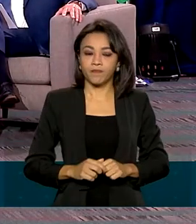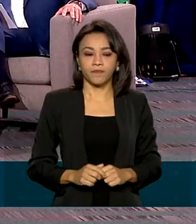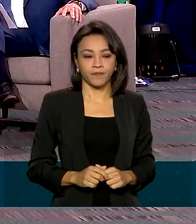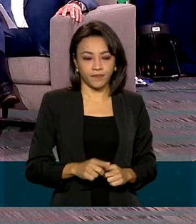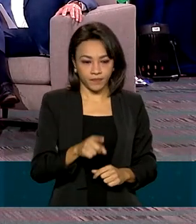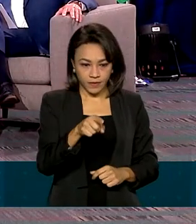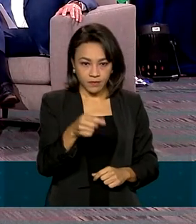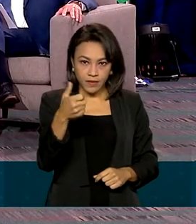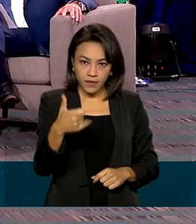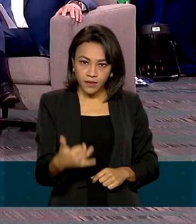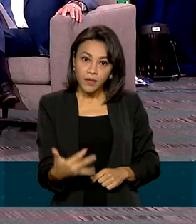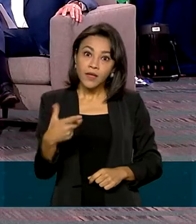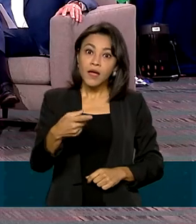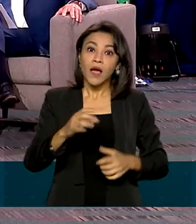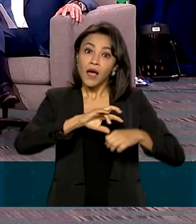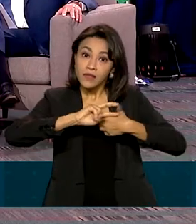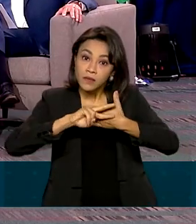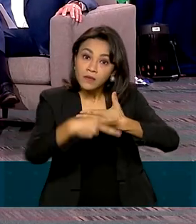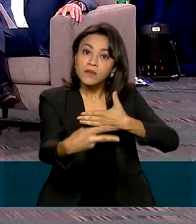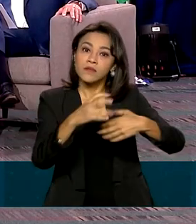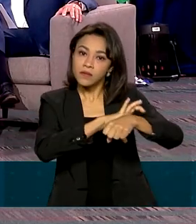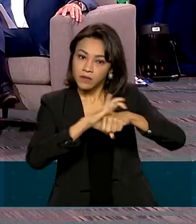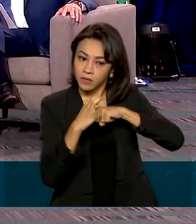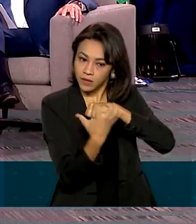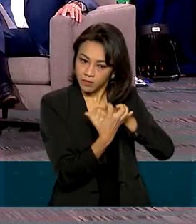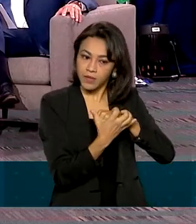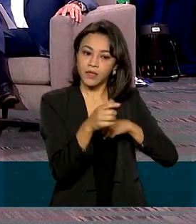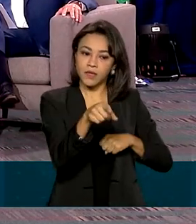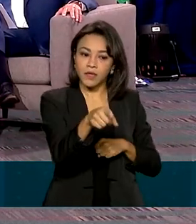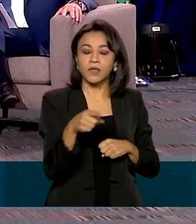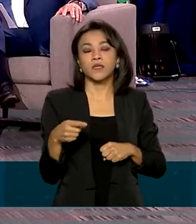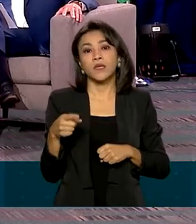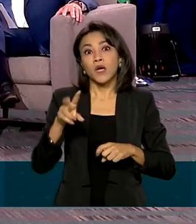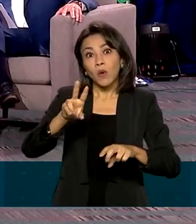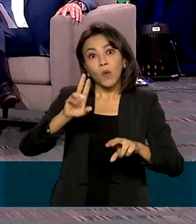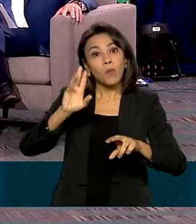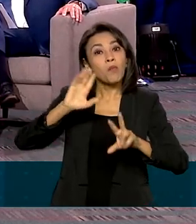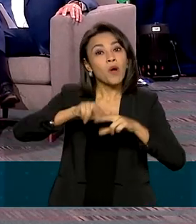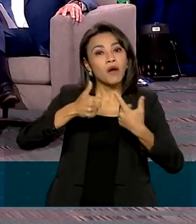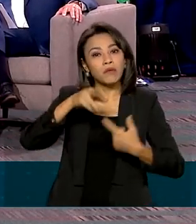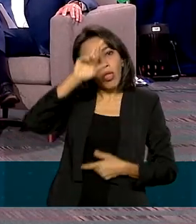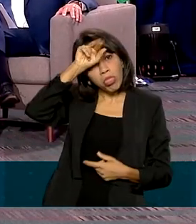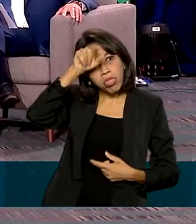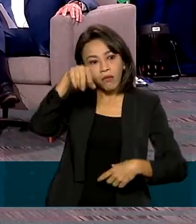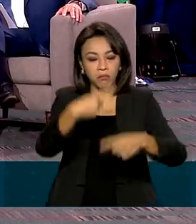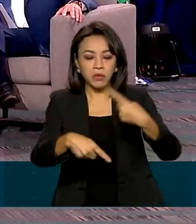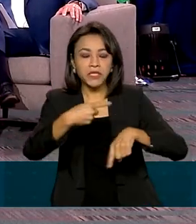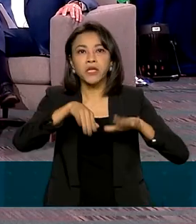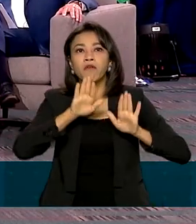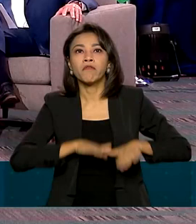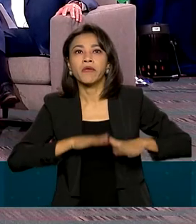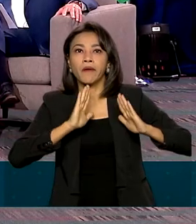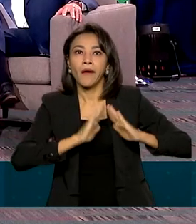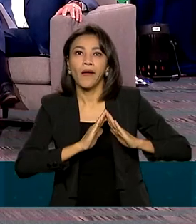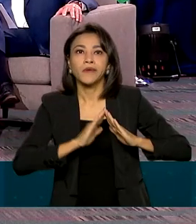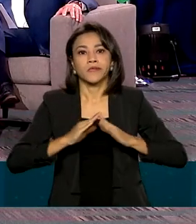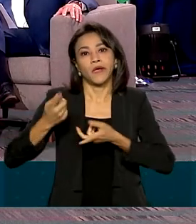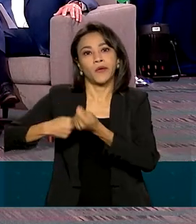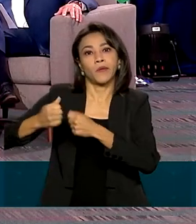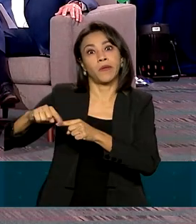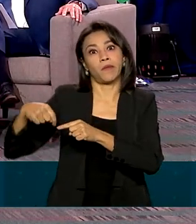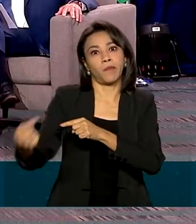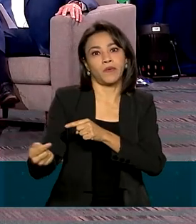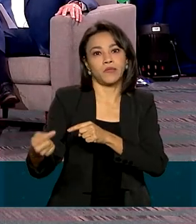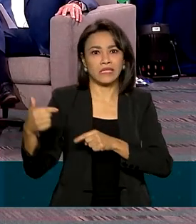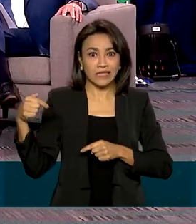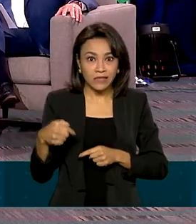da pandemia, com a equivocada política do fica em casa, a economia de um vez depois, agravado